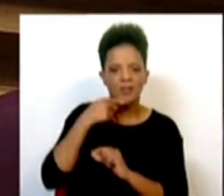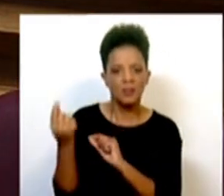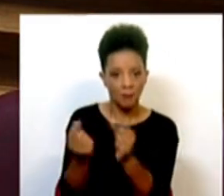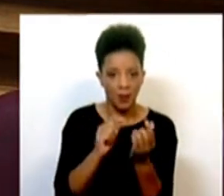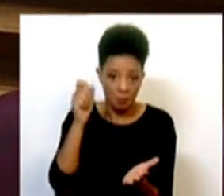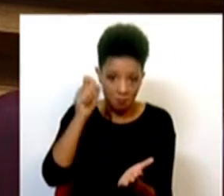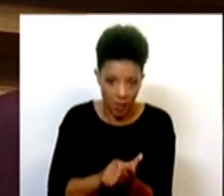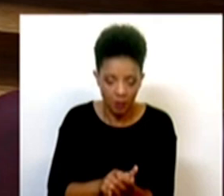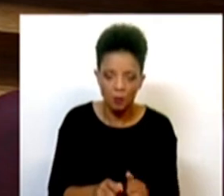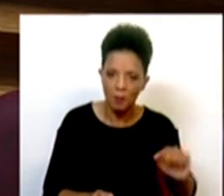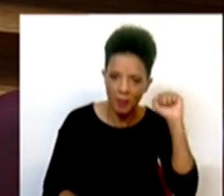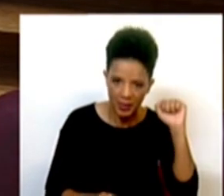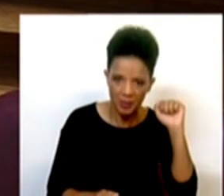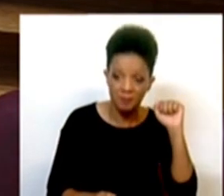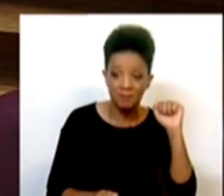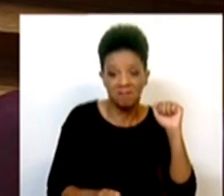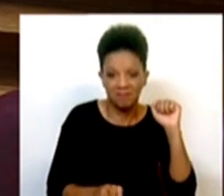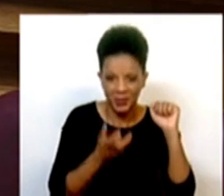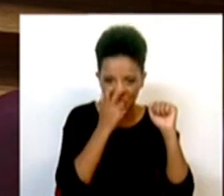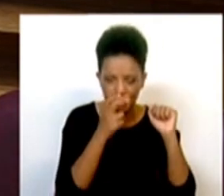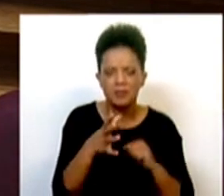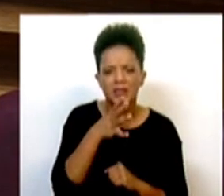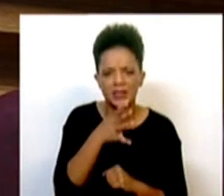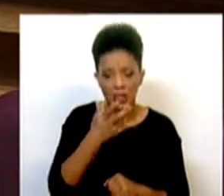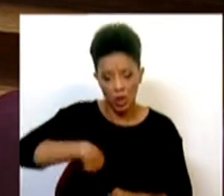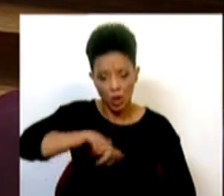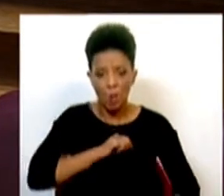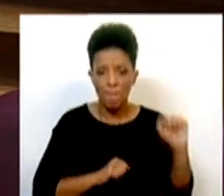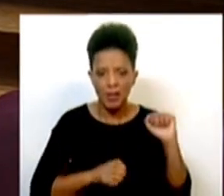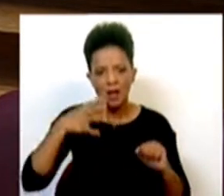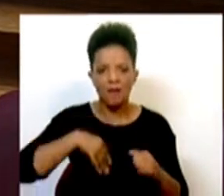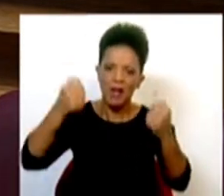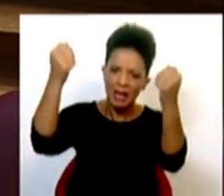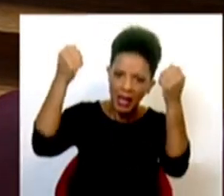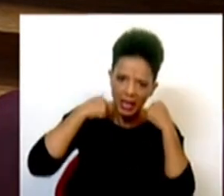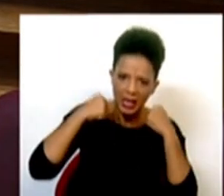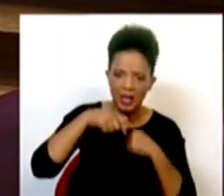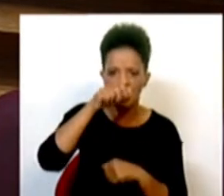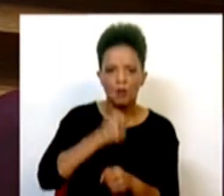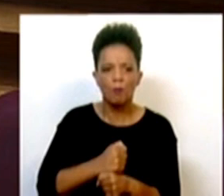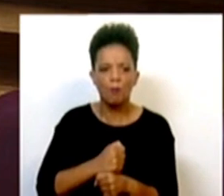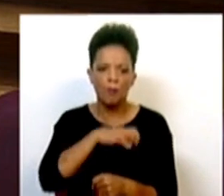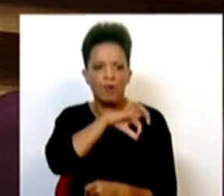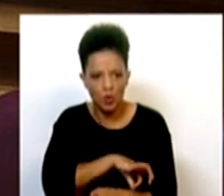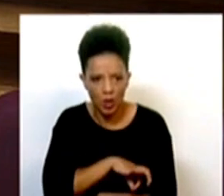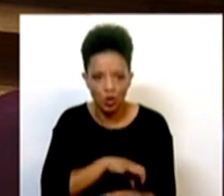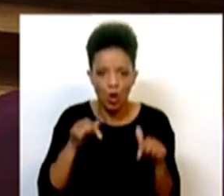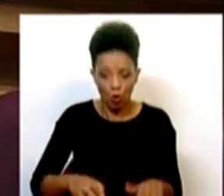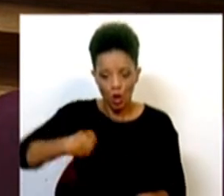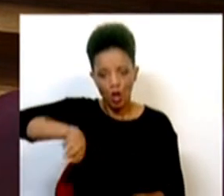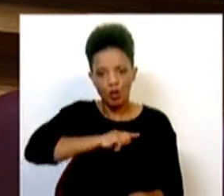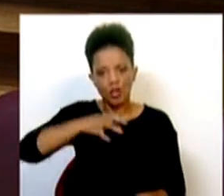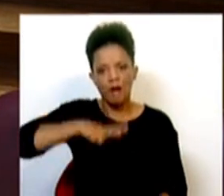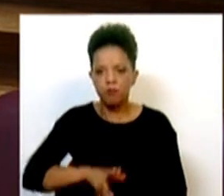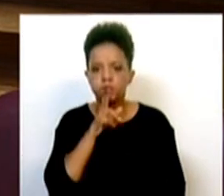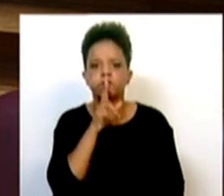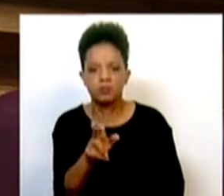agendado pelo Partido Socialista, curiosamente, dizer que o Partido Socialista quer enganar os profissionais a que hoje nós pretendemos